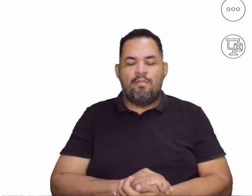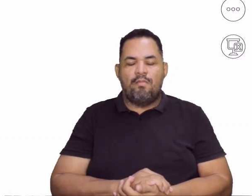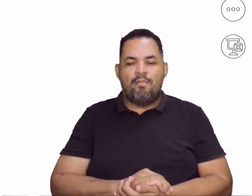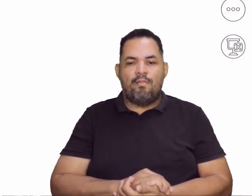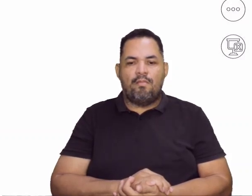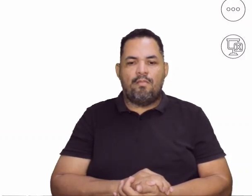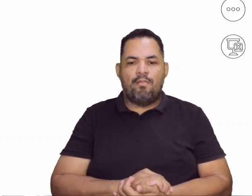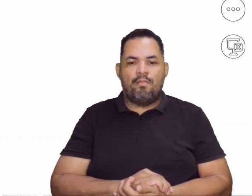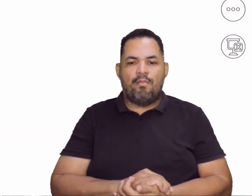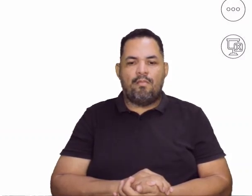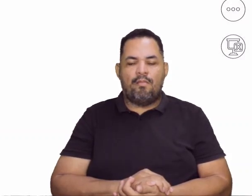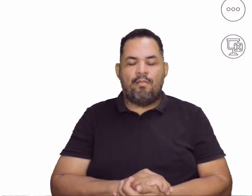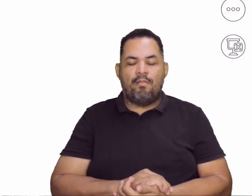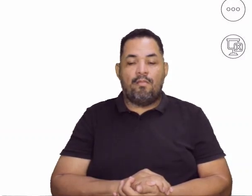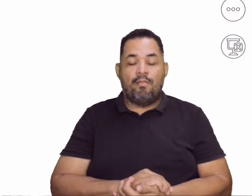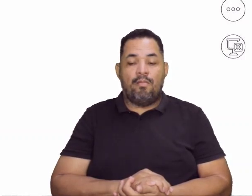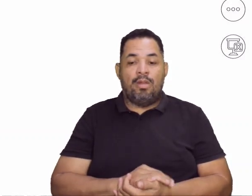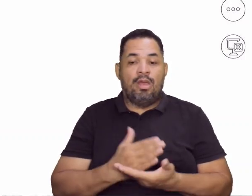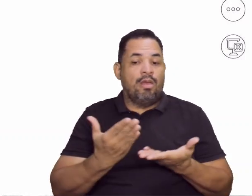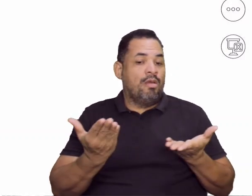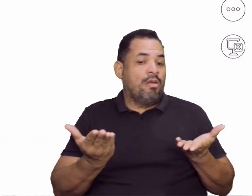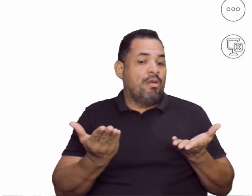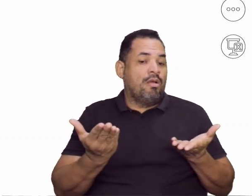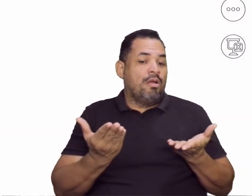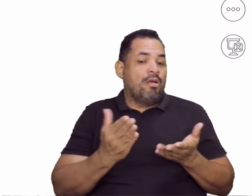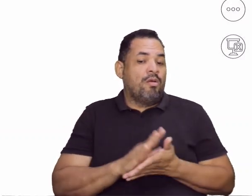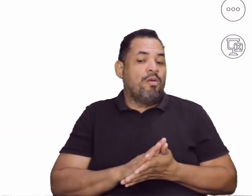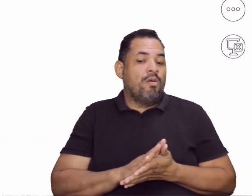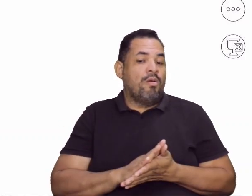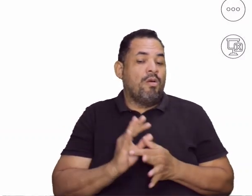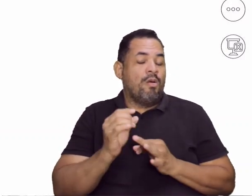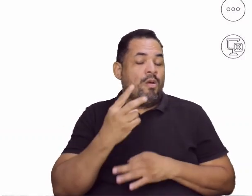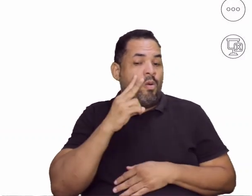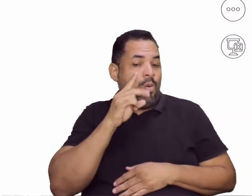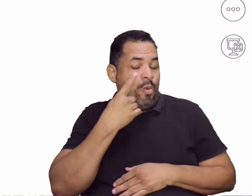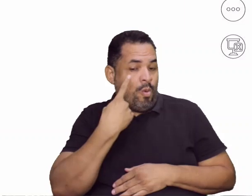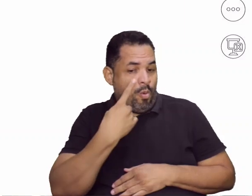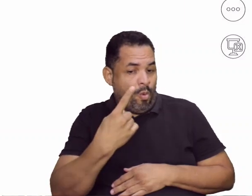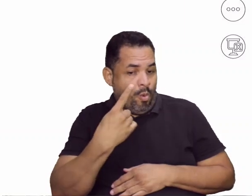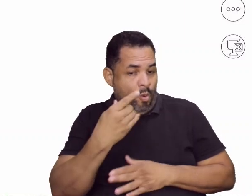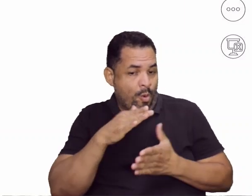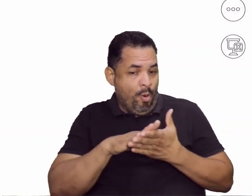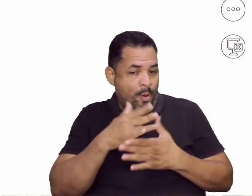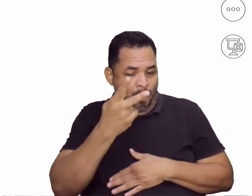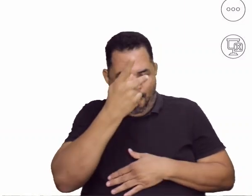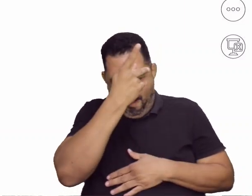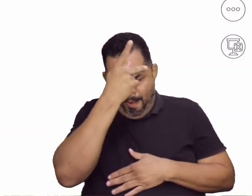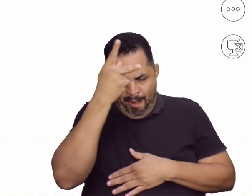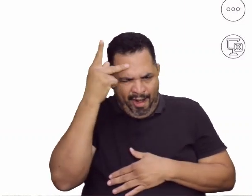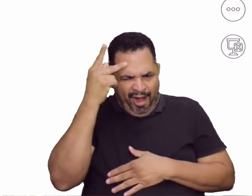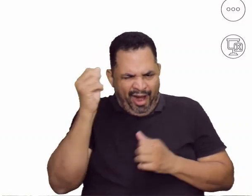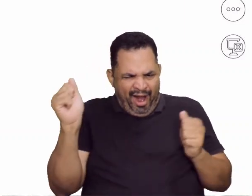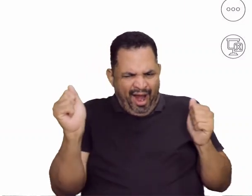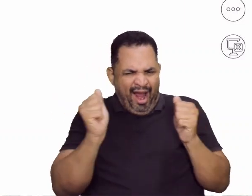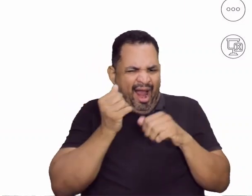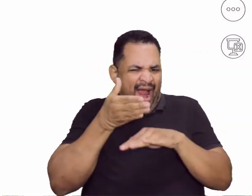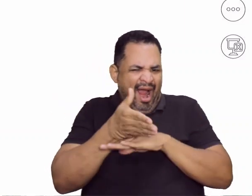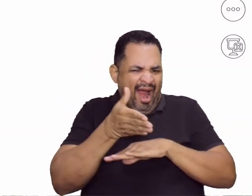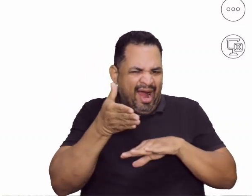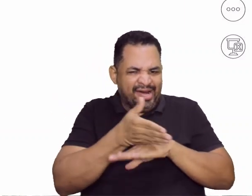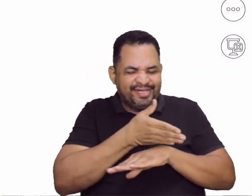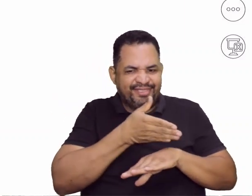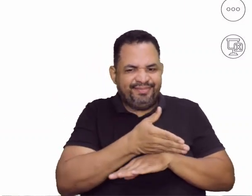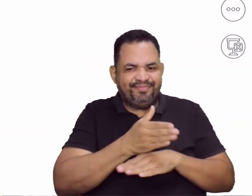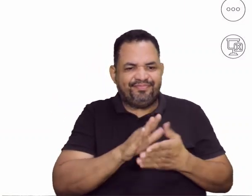bem? Muito bem. E aí a gente vai observar que os participantes podem tomar essa decisão antes de